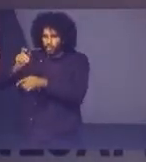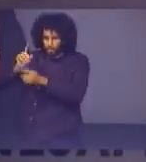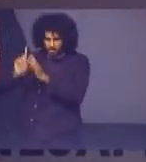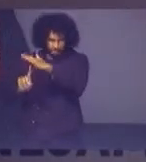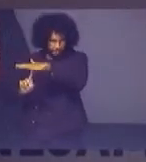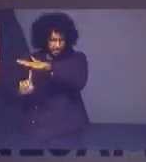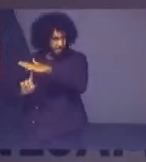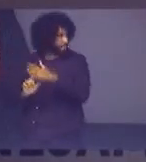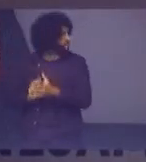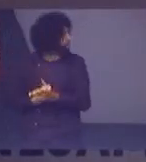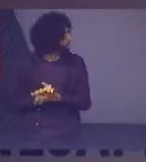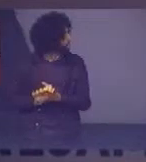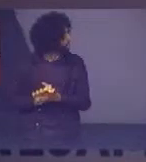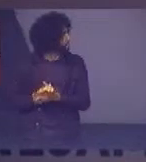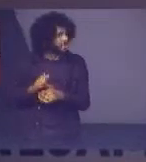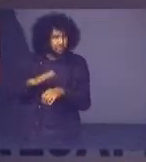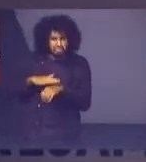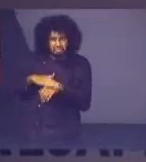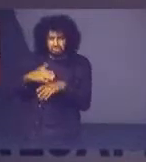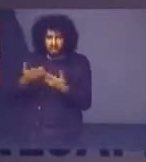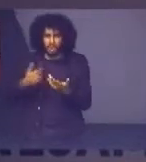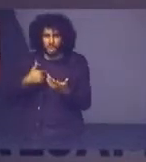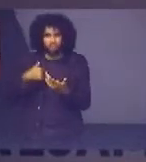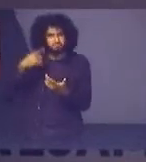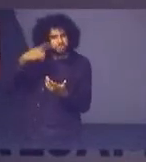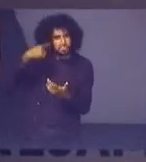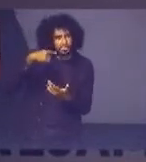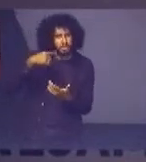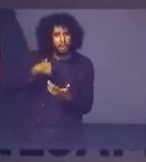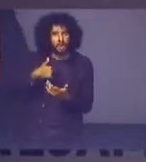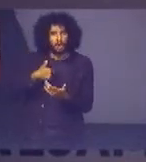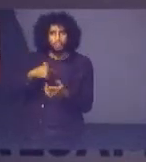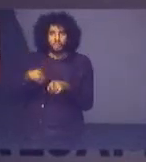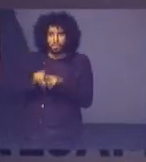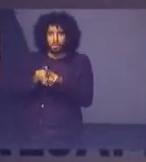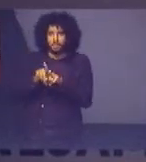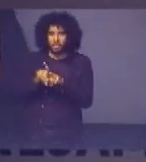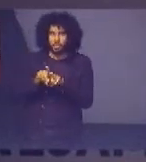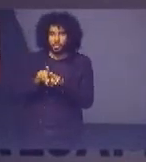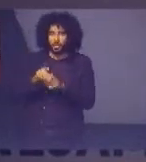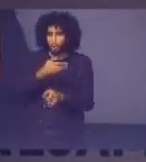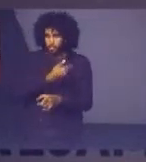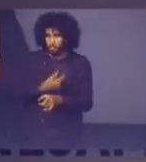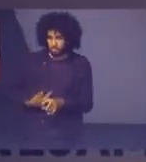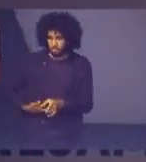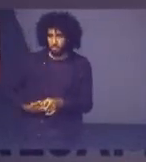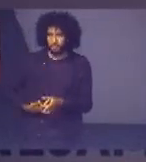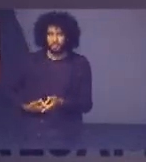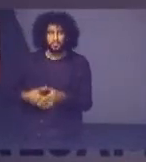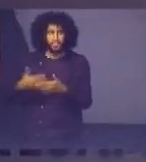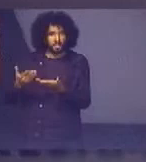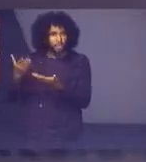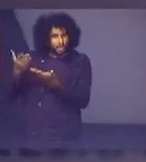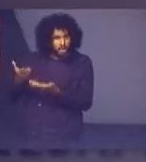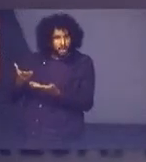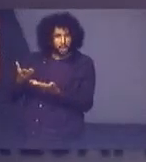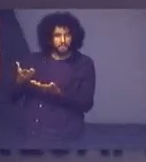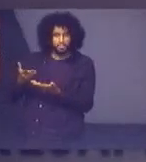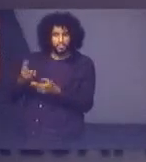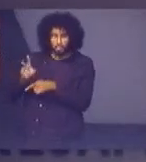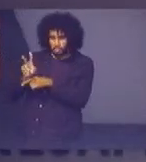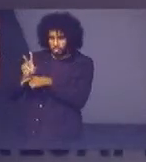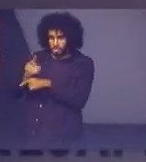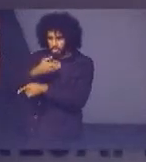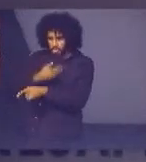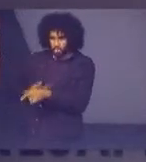Um determinado momento, como advogada, fui defensora pública E a defensoria pública, para mim, já